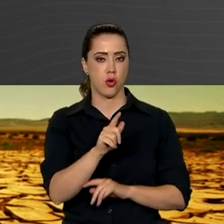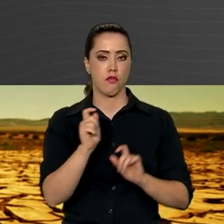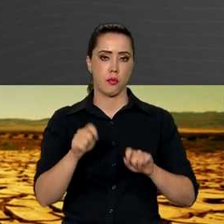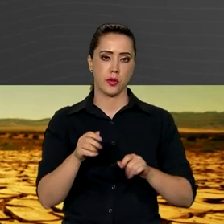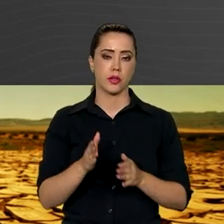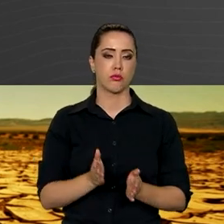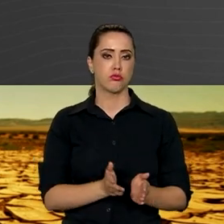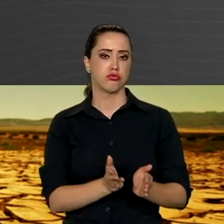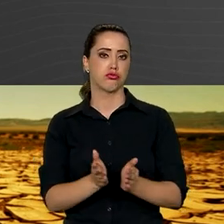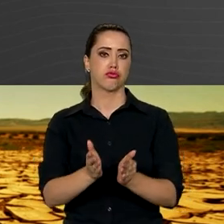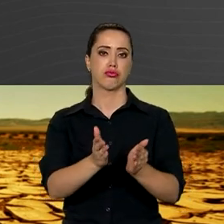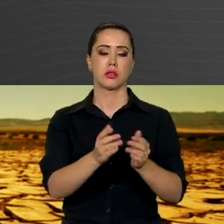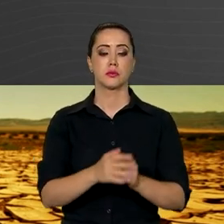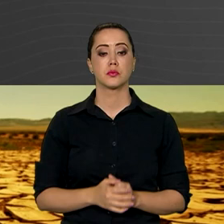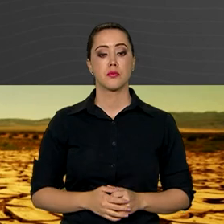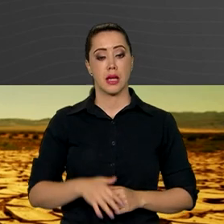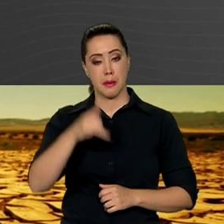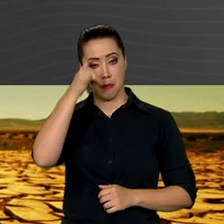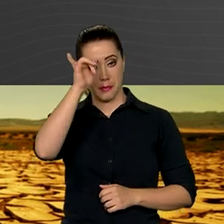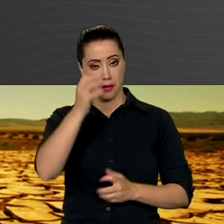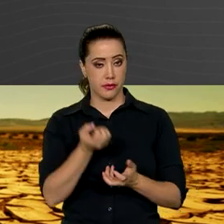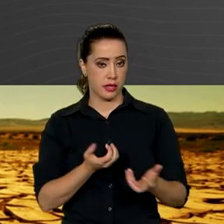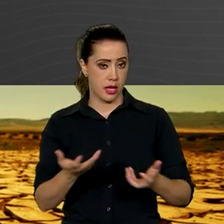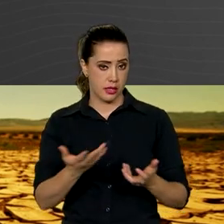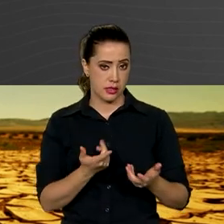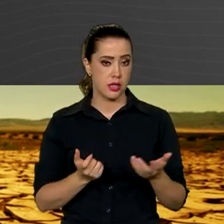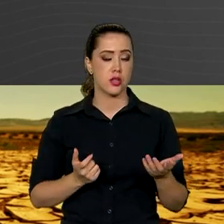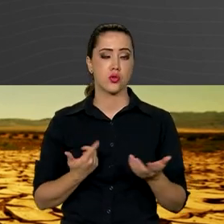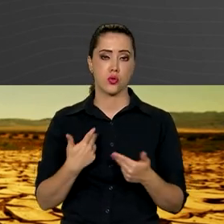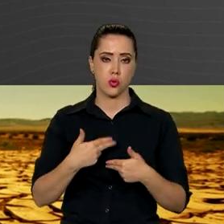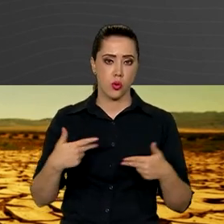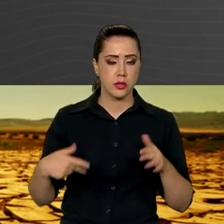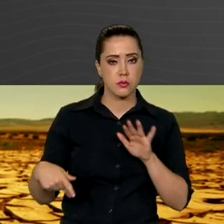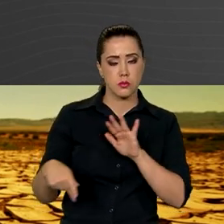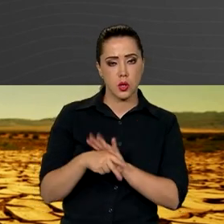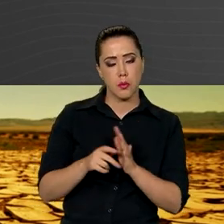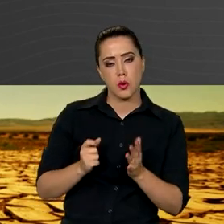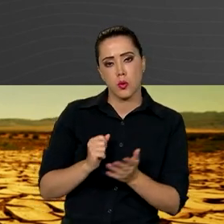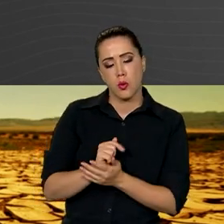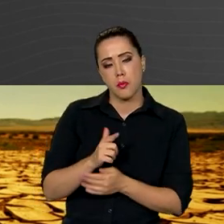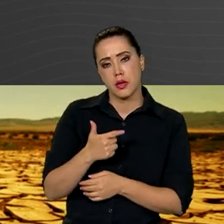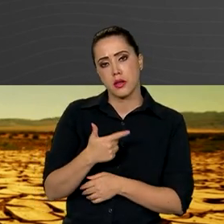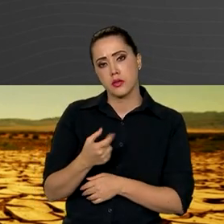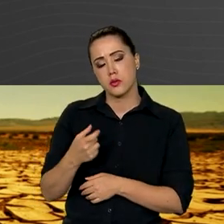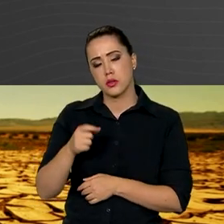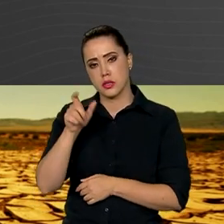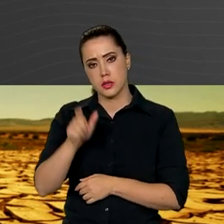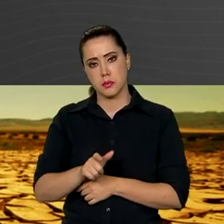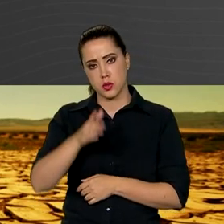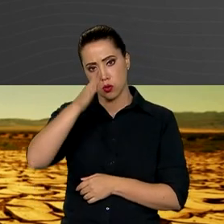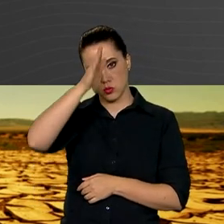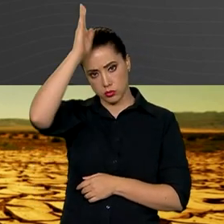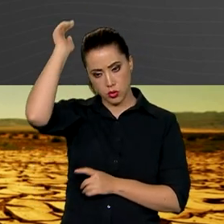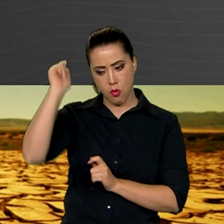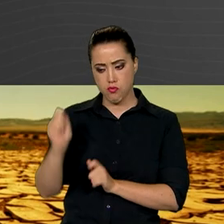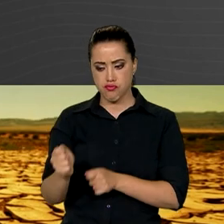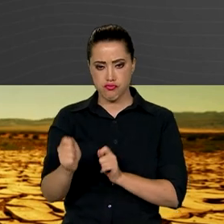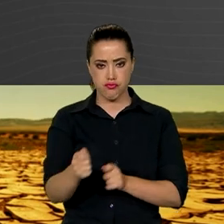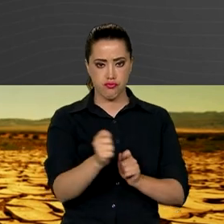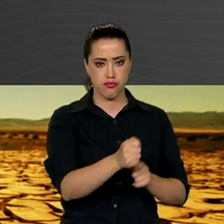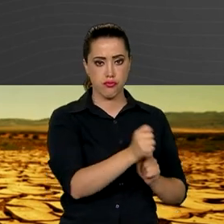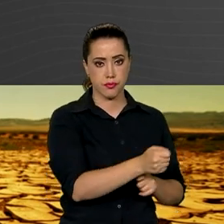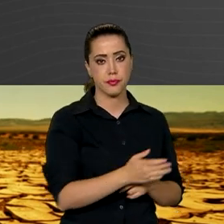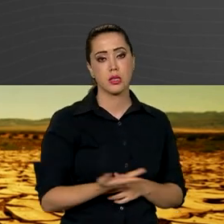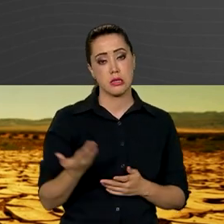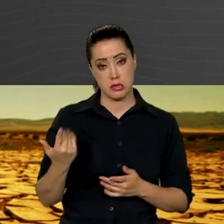região. No combate a incêndios, foram enviados equipamentos e cerca de 200 brigadistas do PrevFogo. O Ministério da